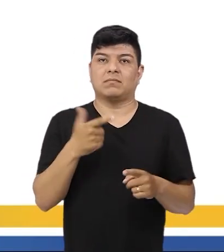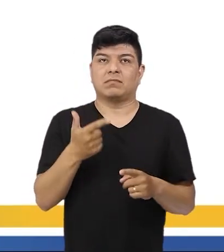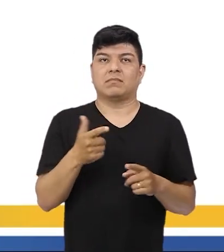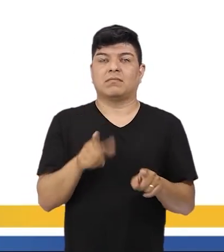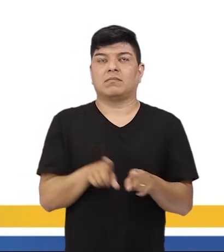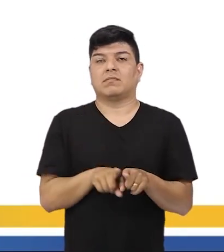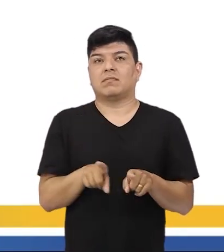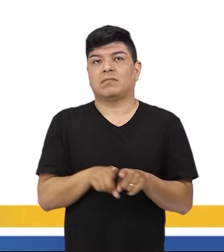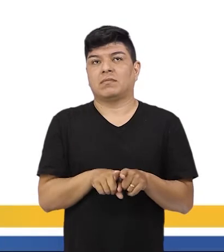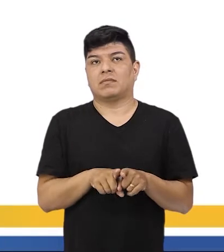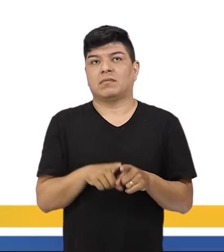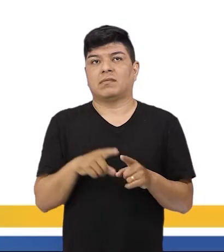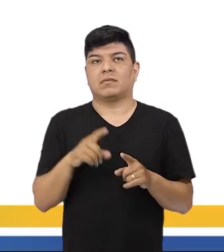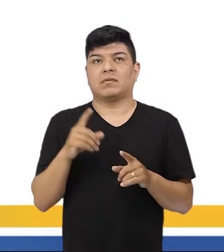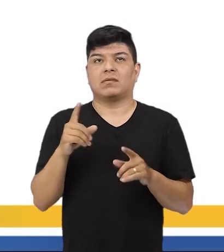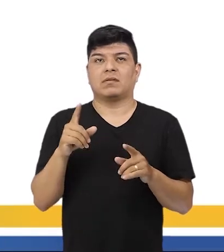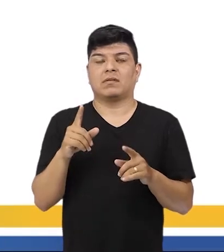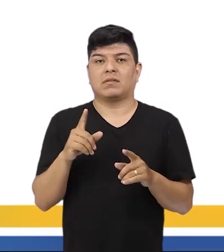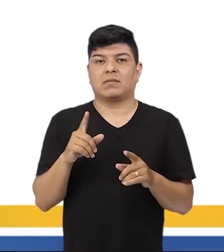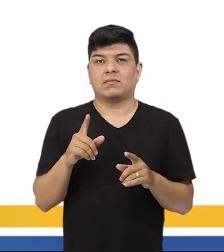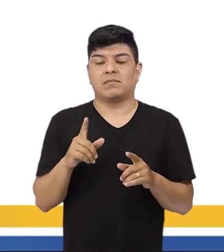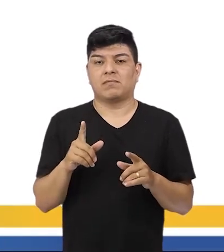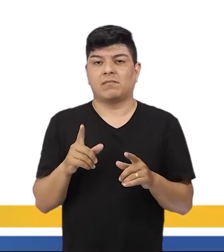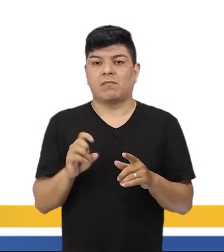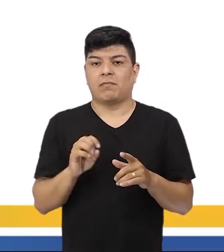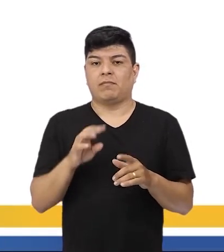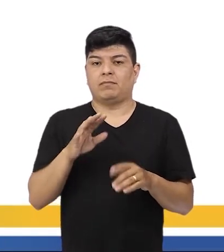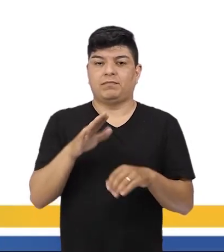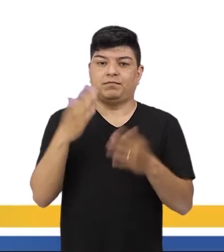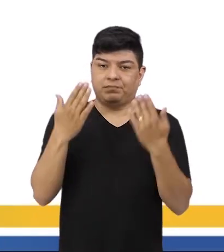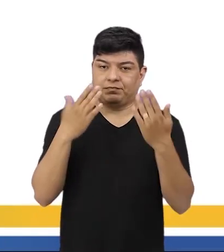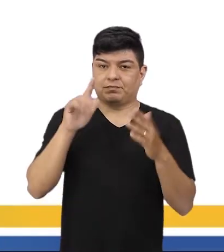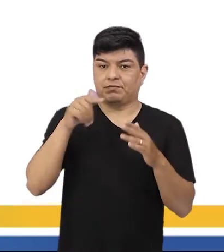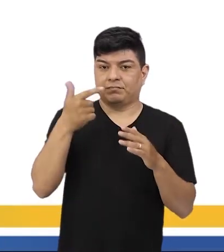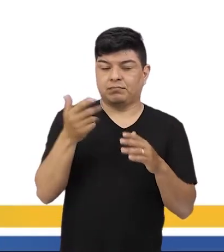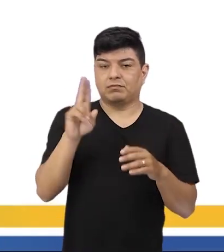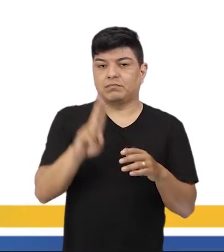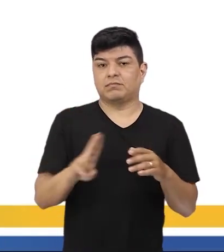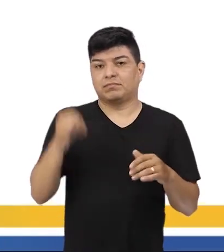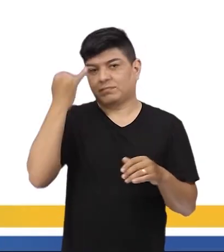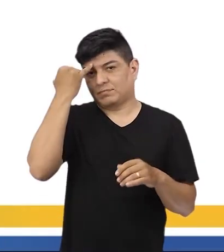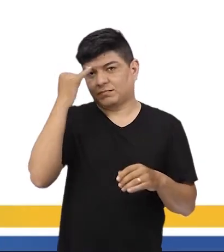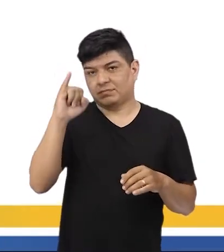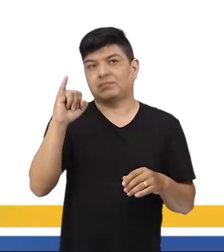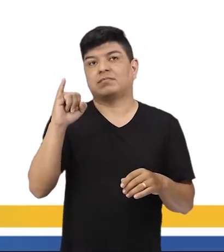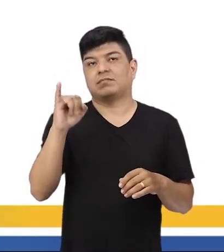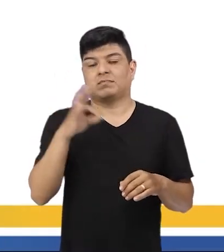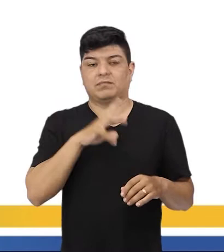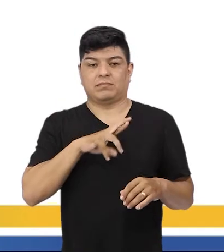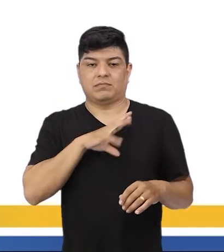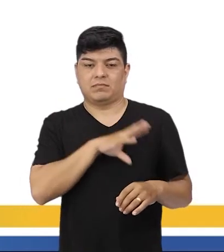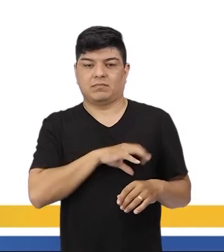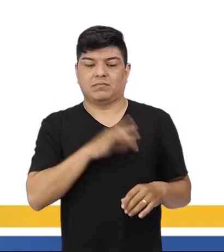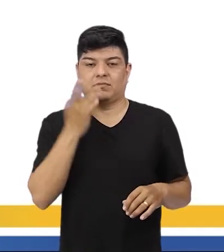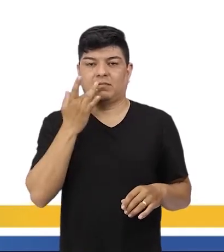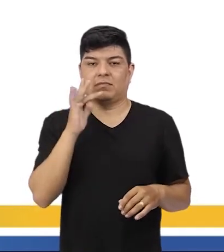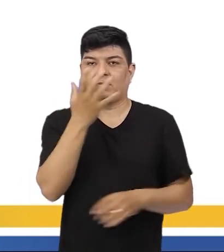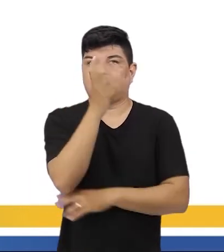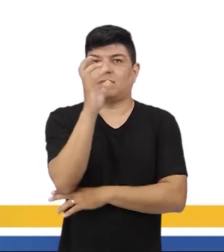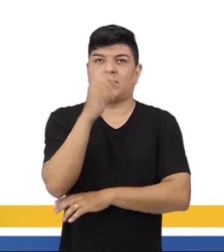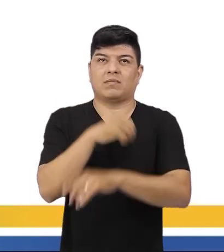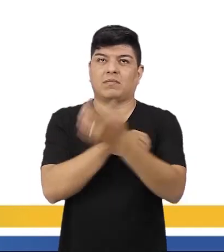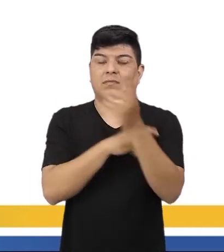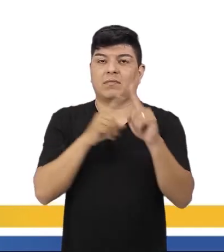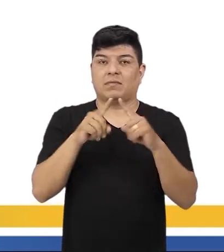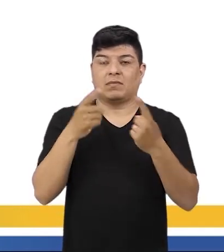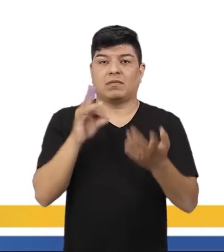foi rememorado, rediscutido, né? Empregado pra essa ideia romântica do ouro e da natureza,